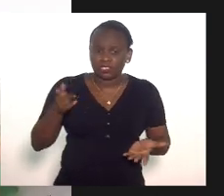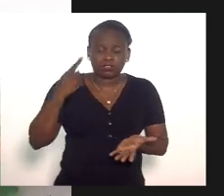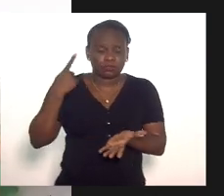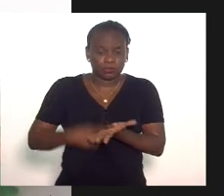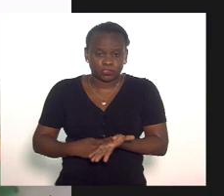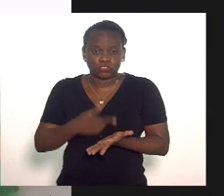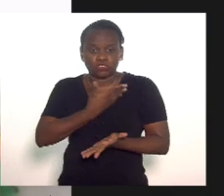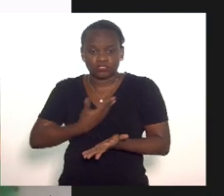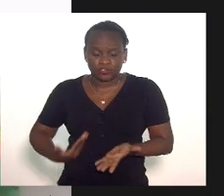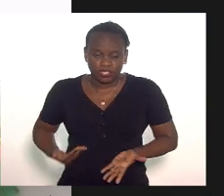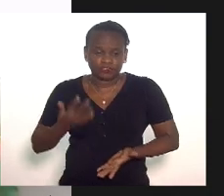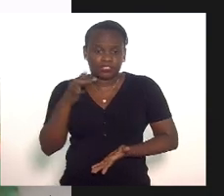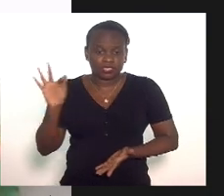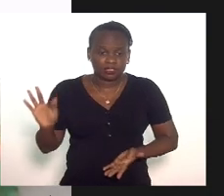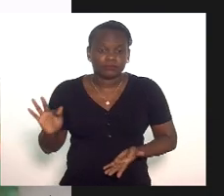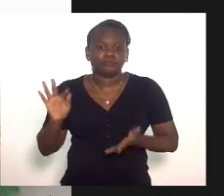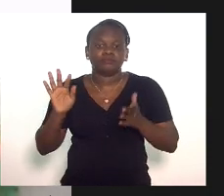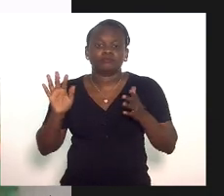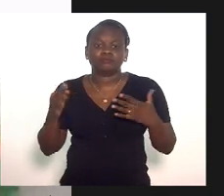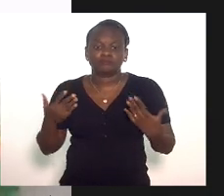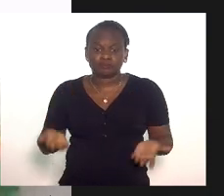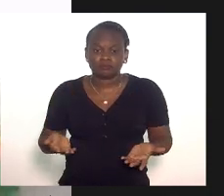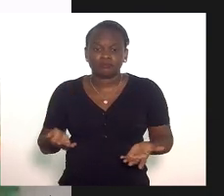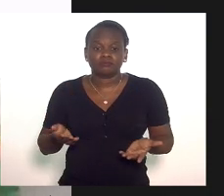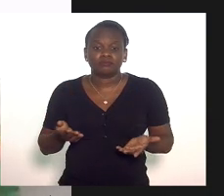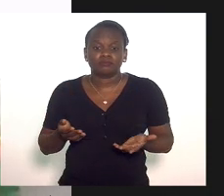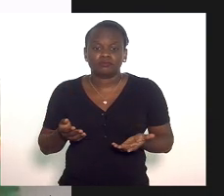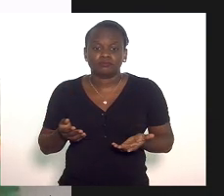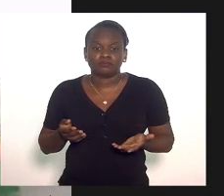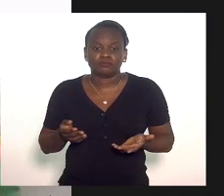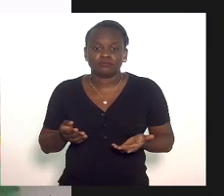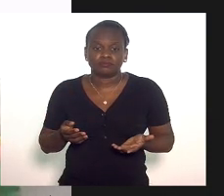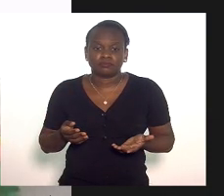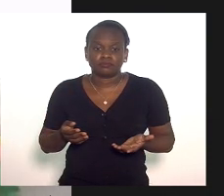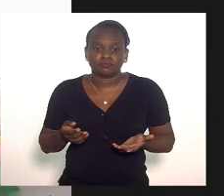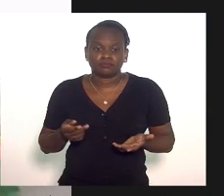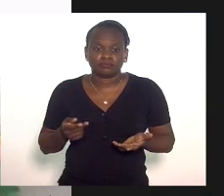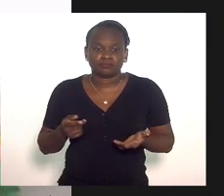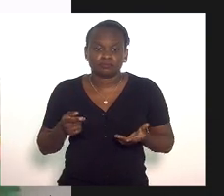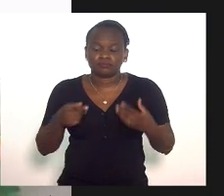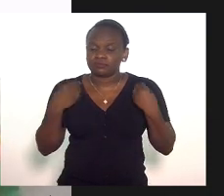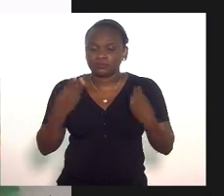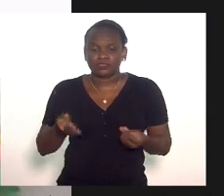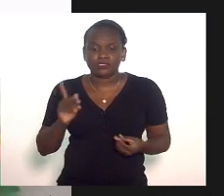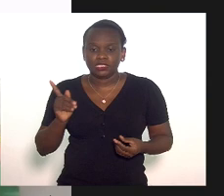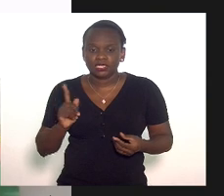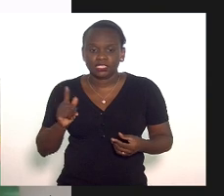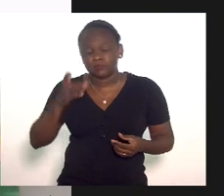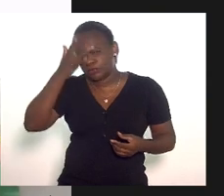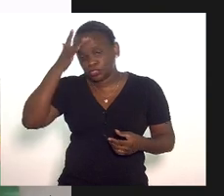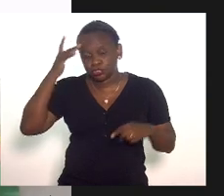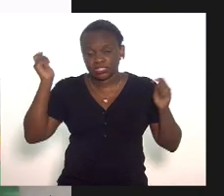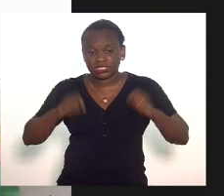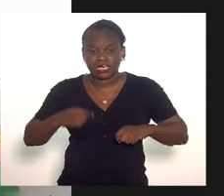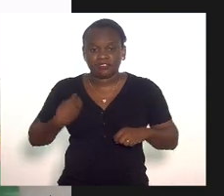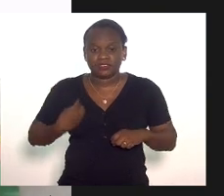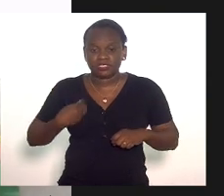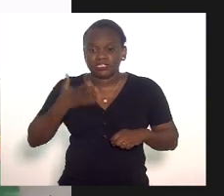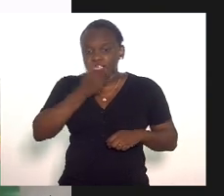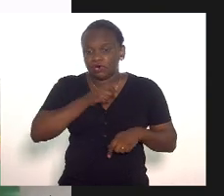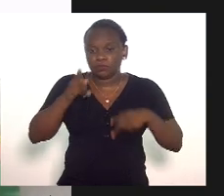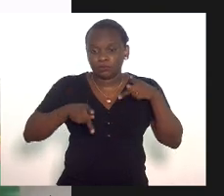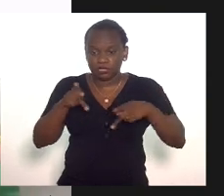o governo federal em não atribuir a possibilidade de sobrevivência à nossa